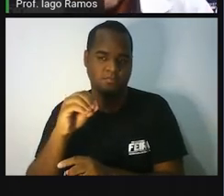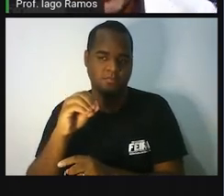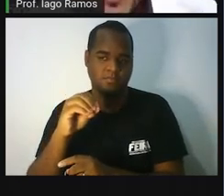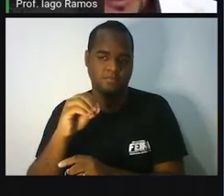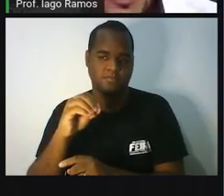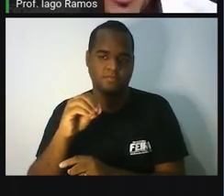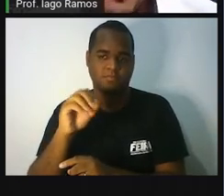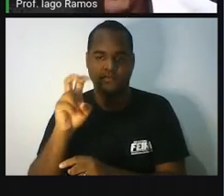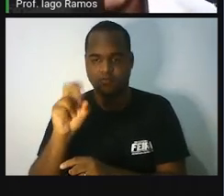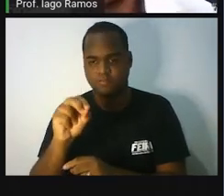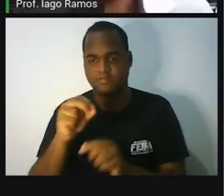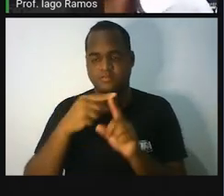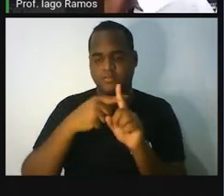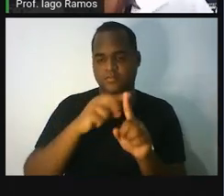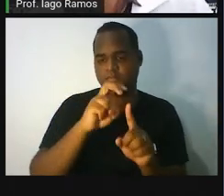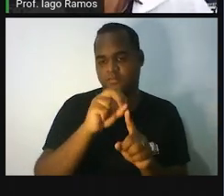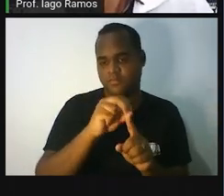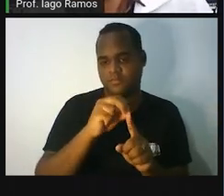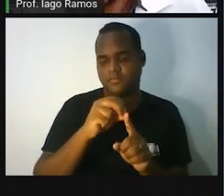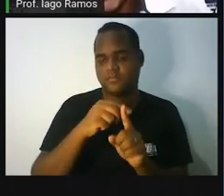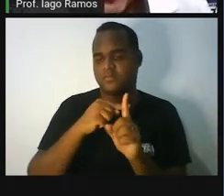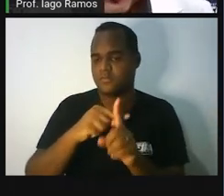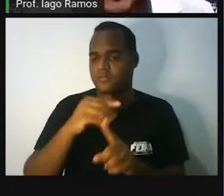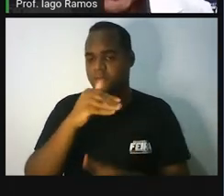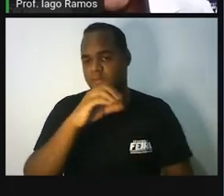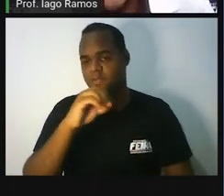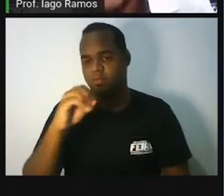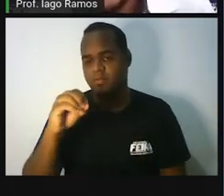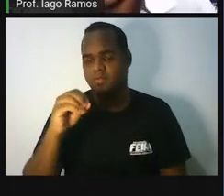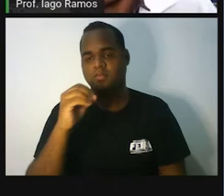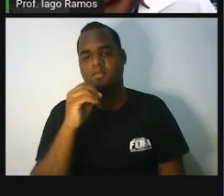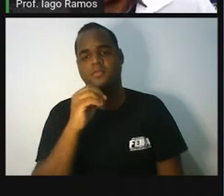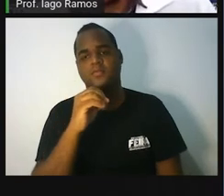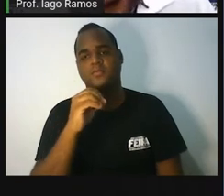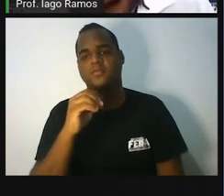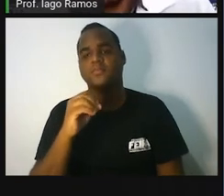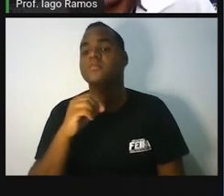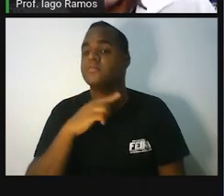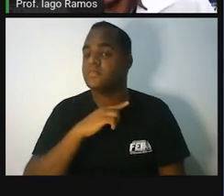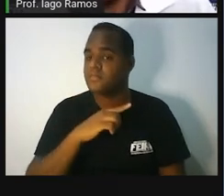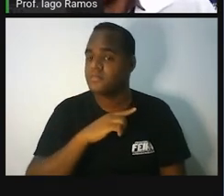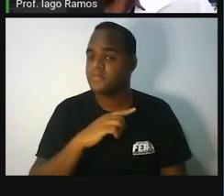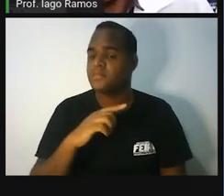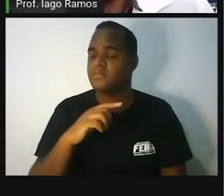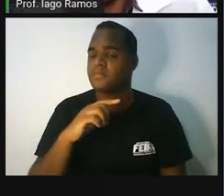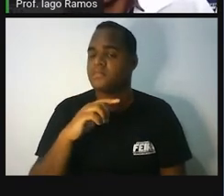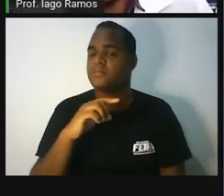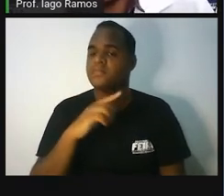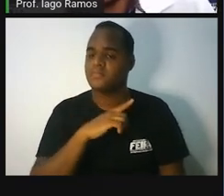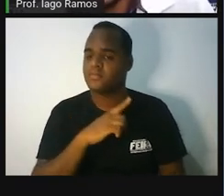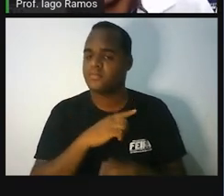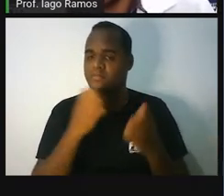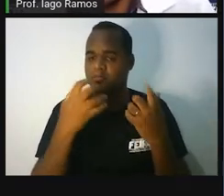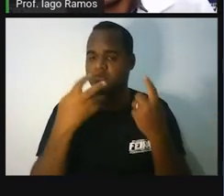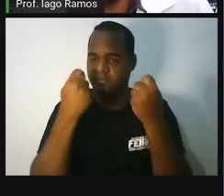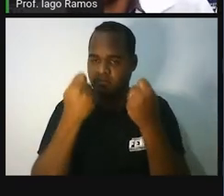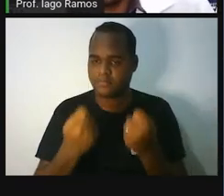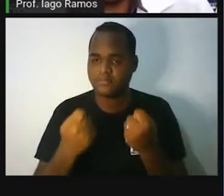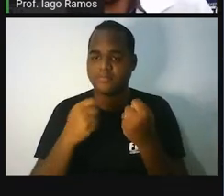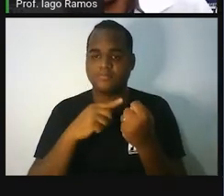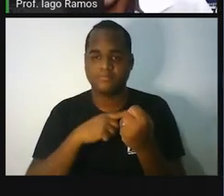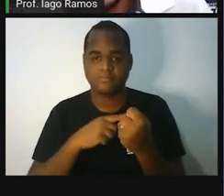gente já sabe que cada caixinha marrom daquela vai ser 50 gramas. Se um peso de 10 gramas for